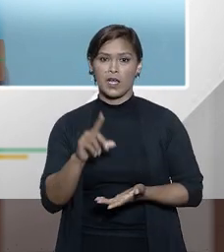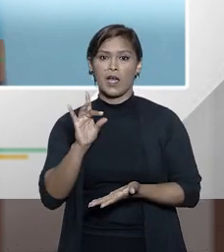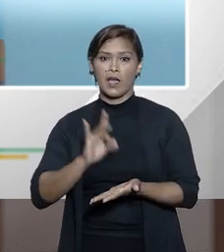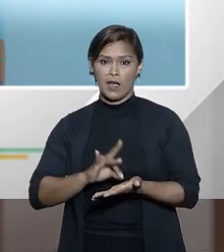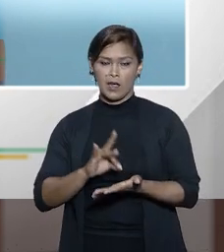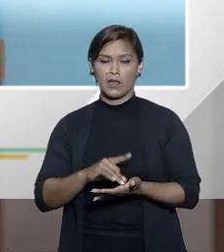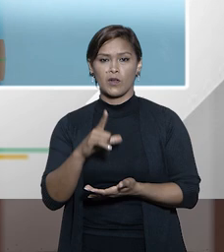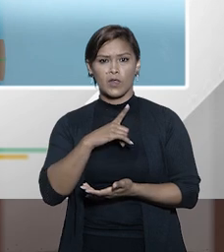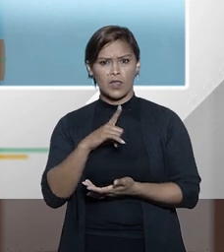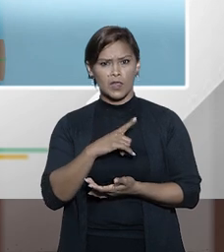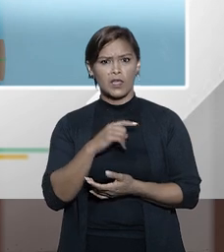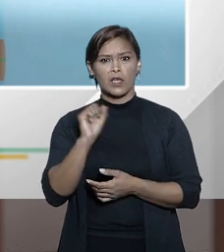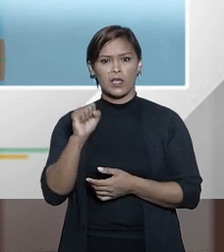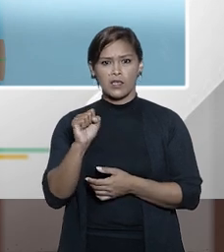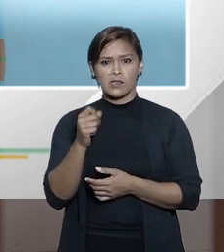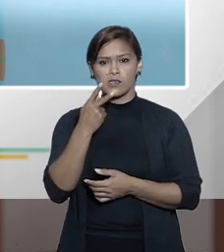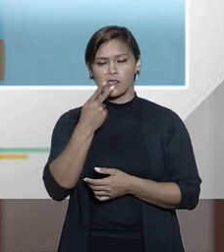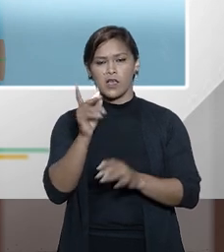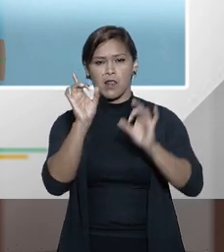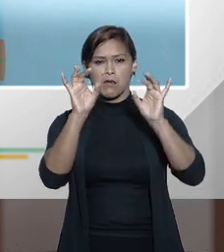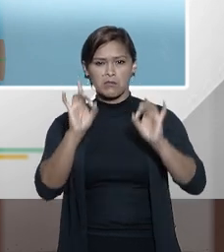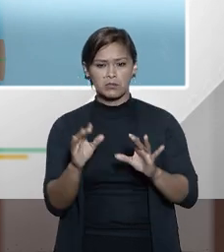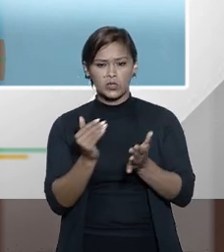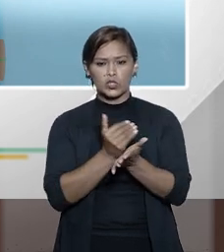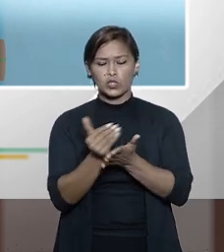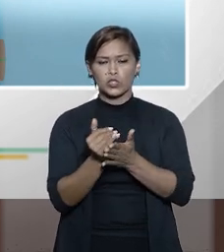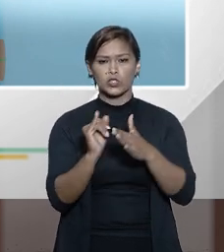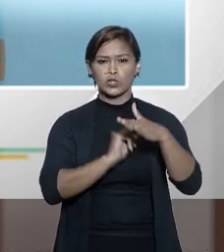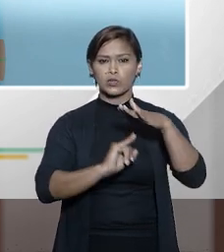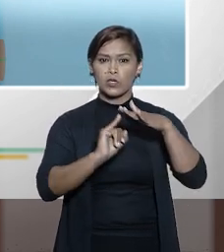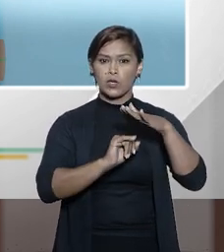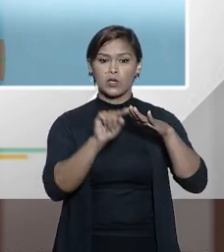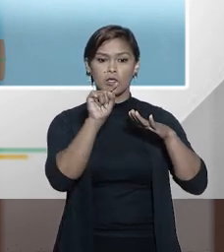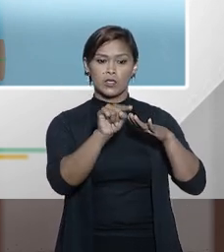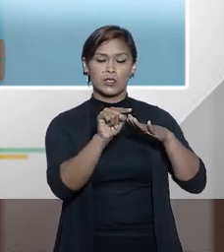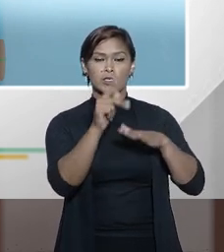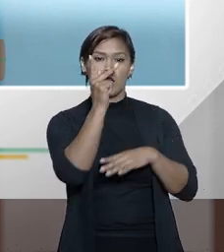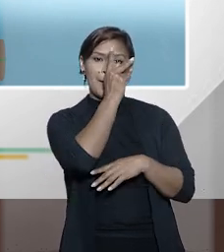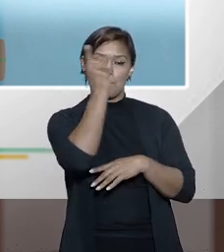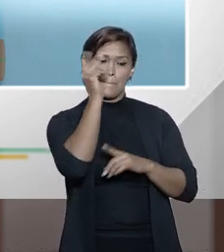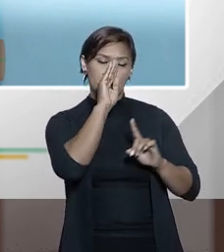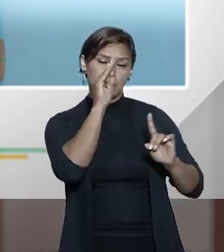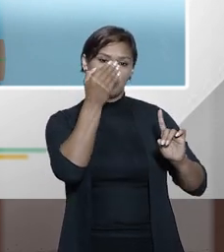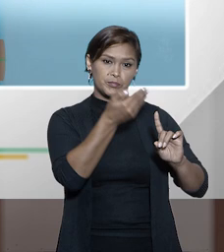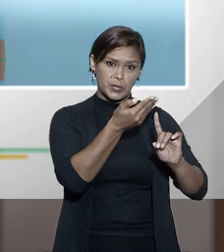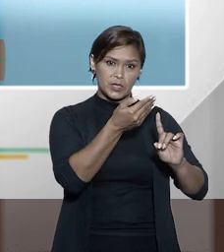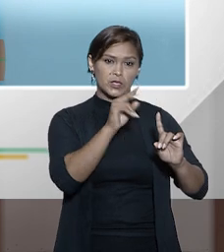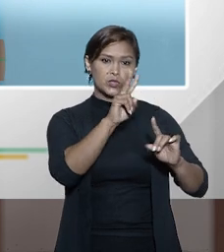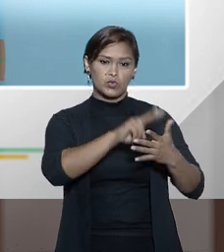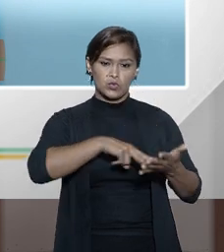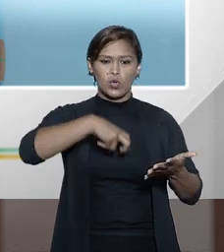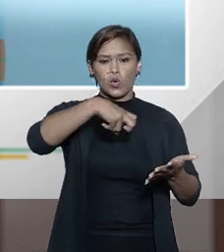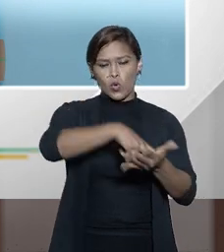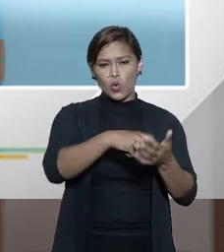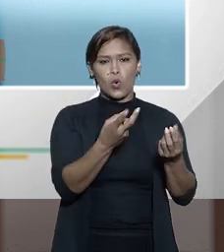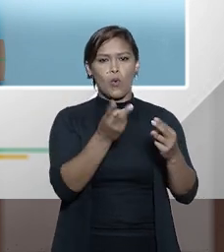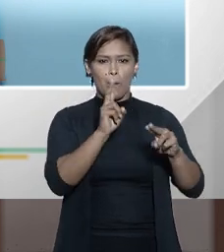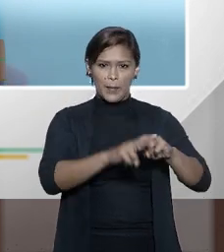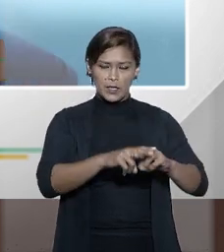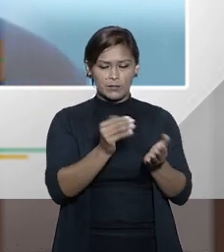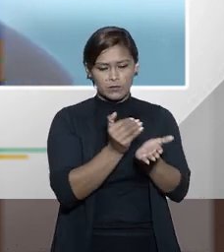ela é a principiologia do instituto é que o indivíduo cumpre a pena porque